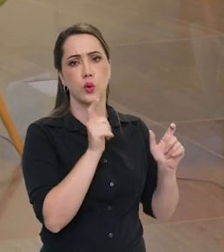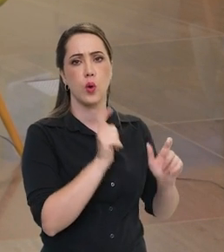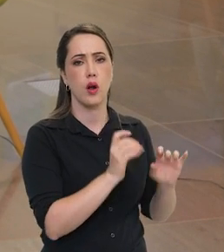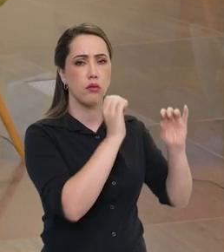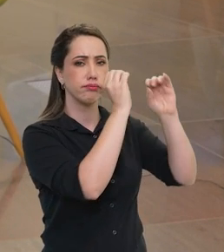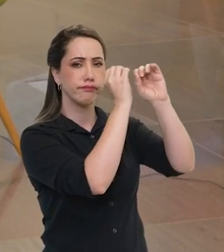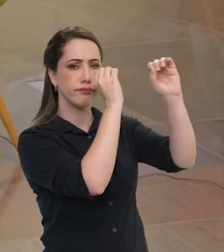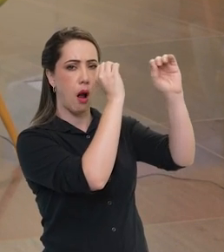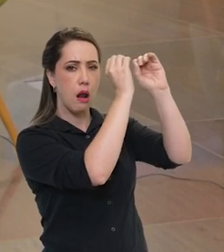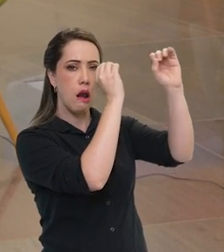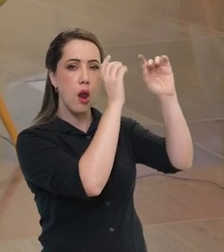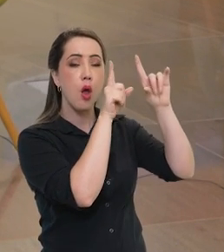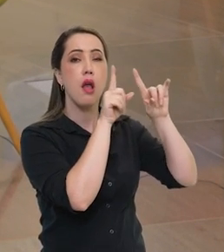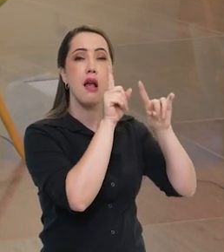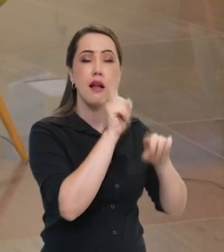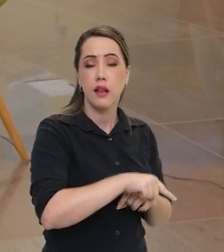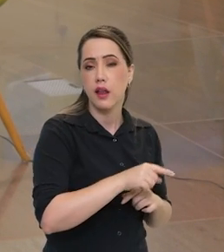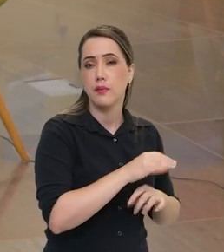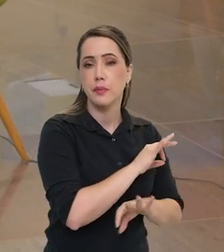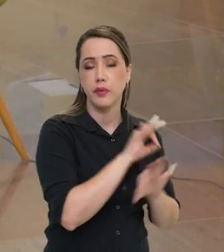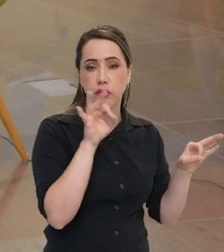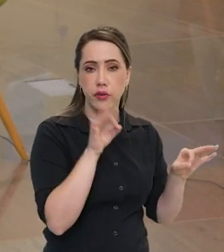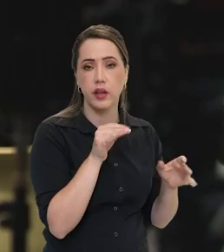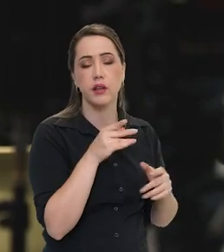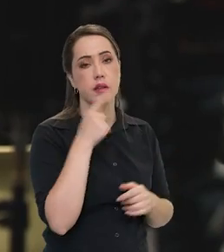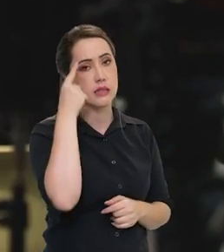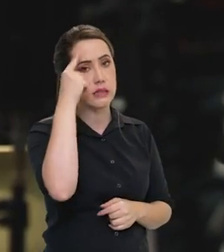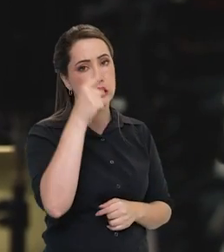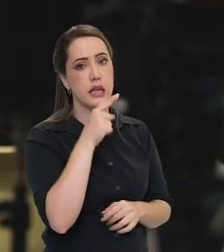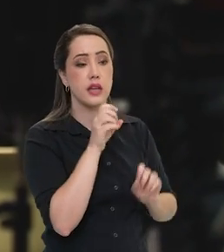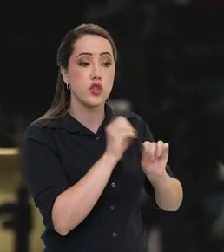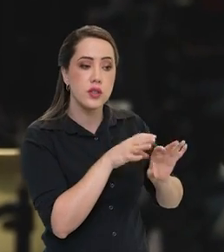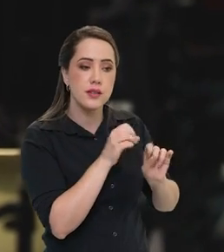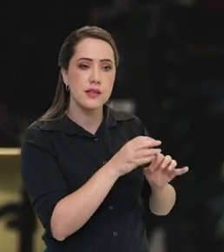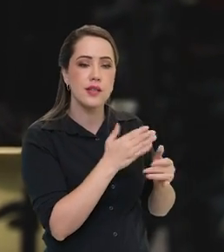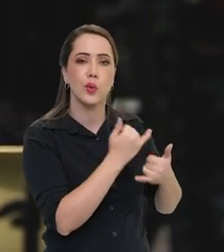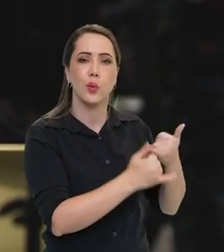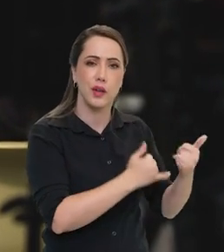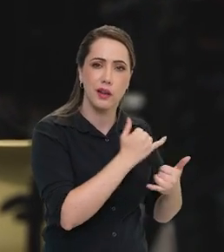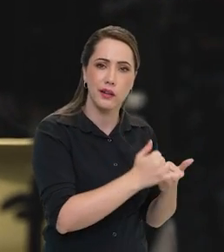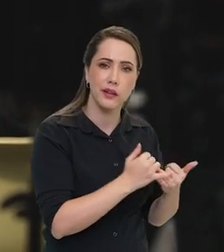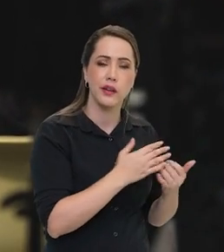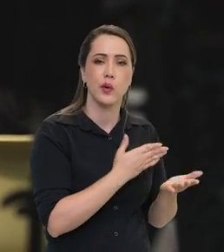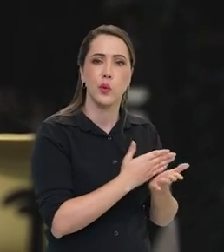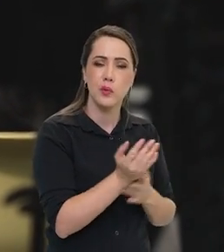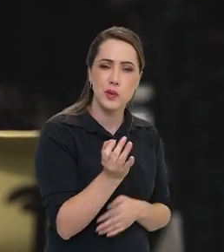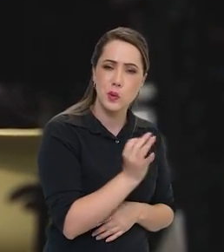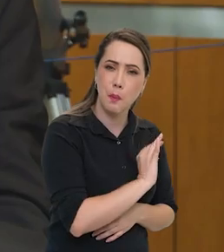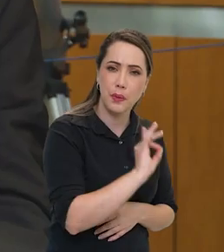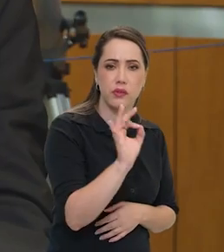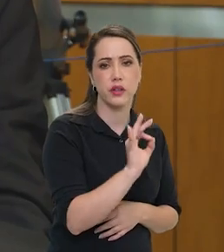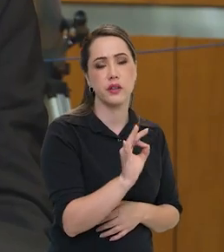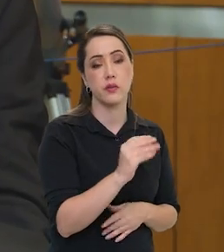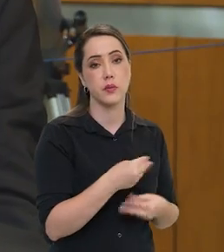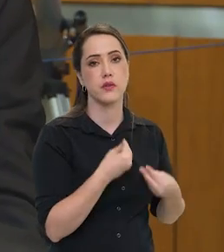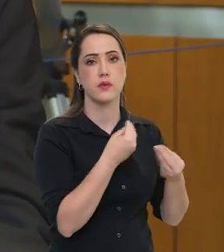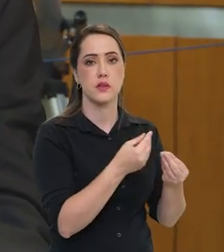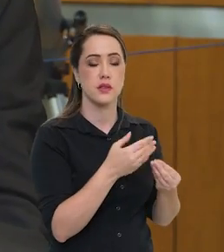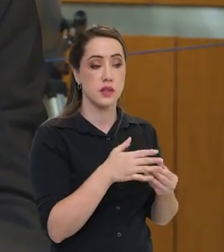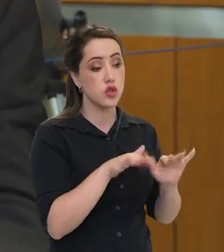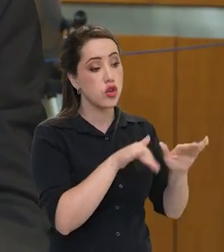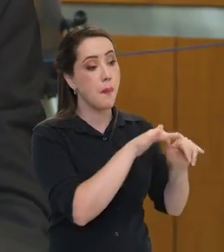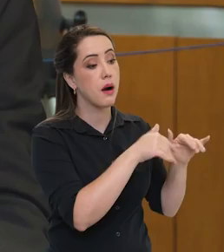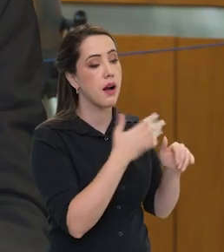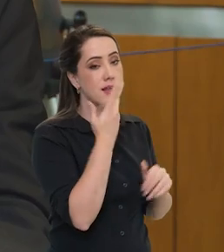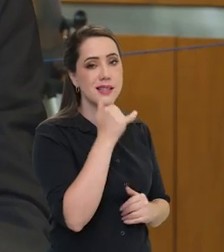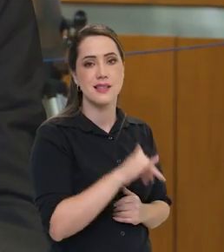O planetário, essa ideia da educação informal, é um excelente começo para você trazer